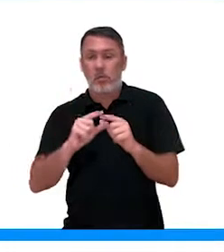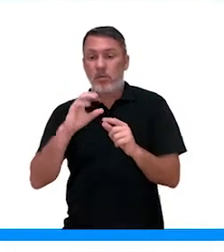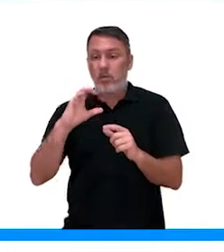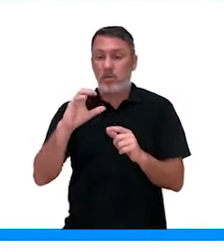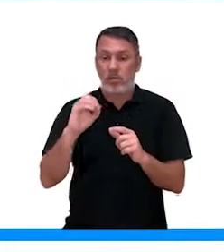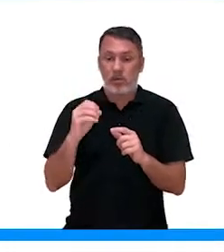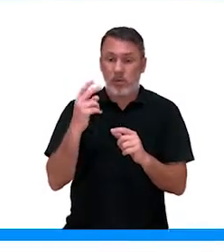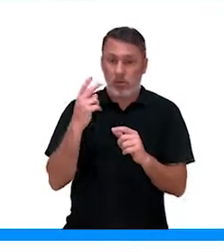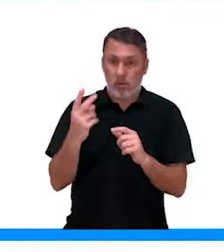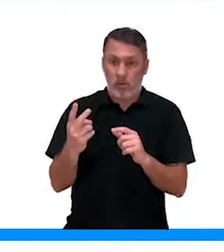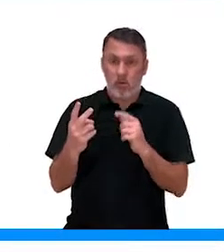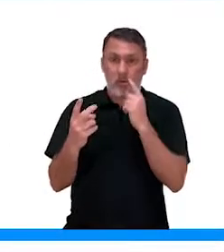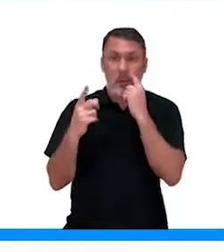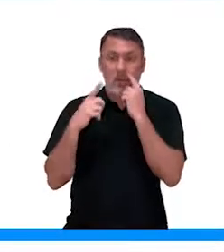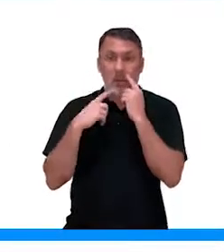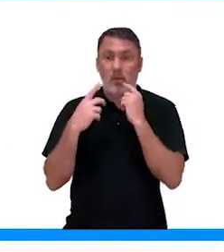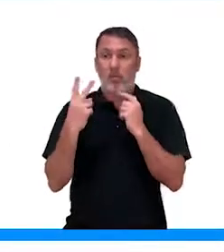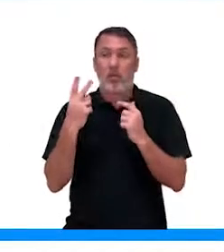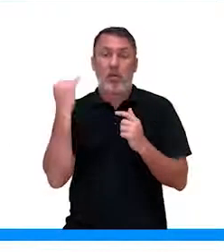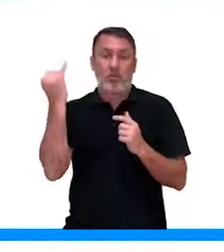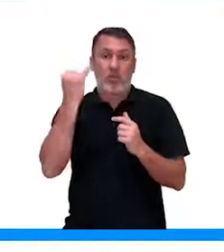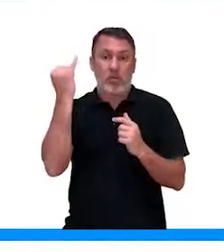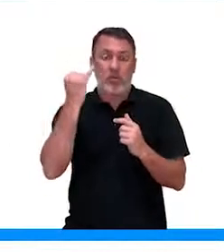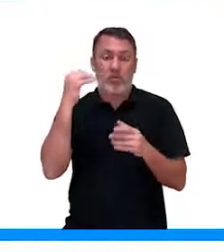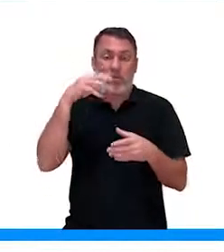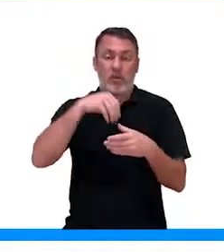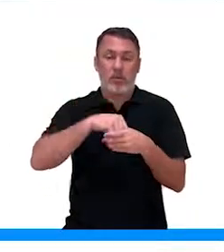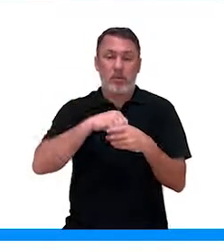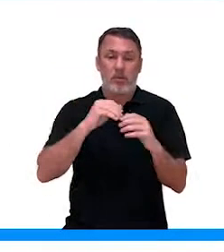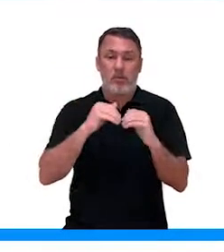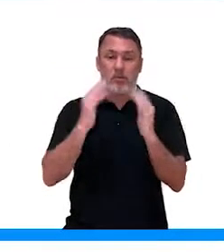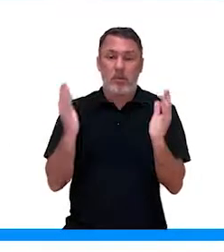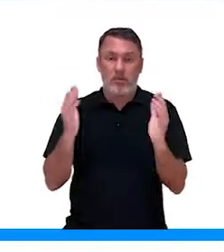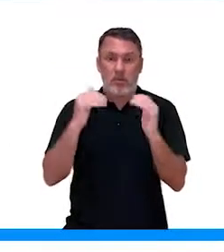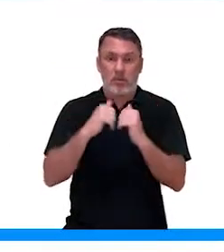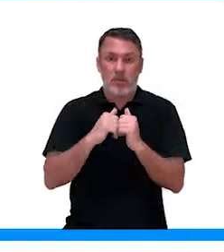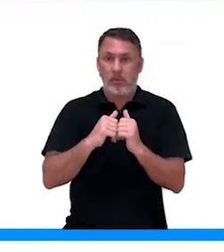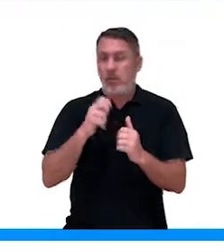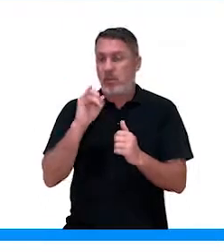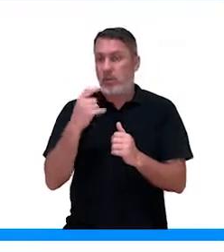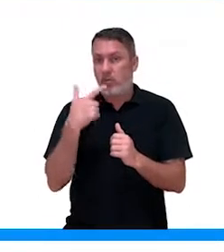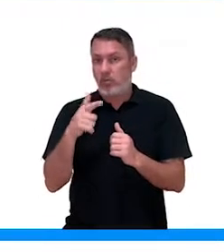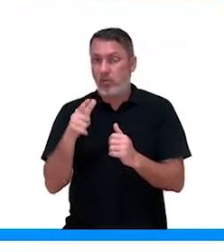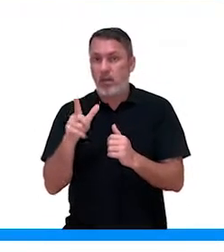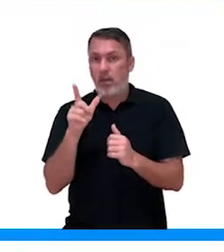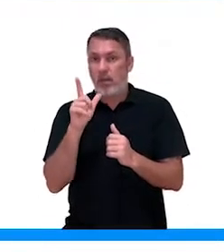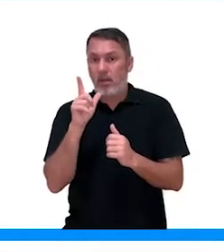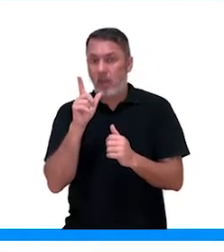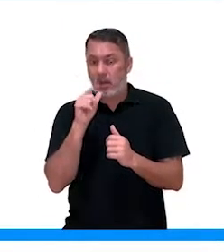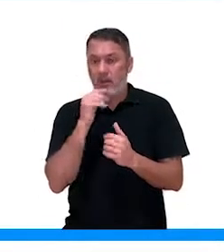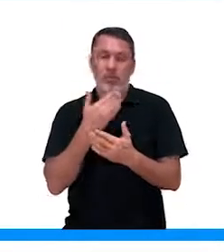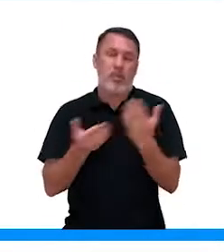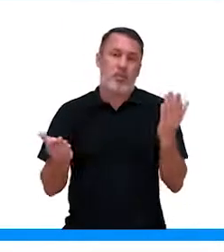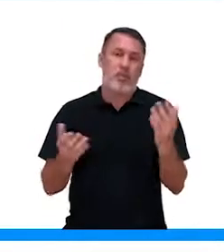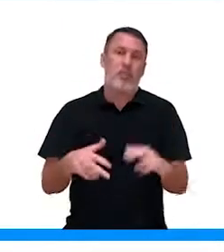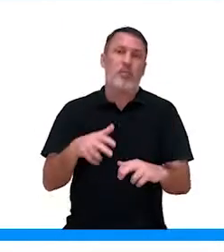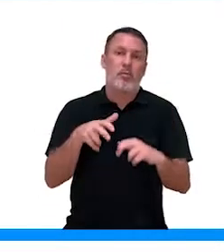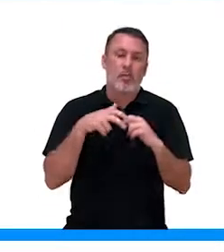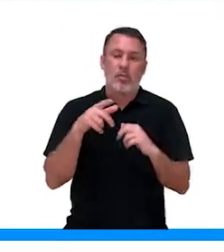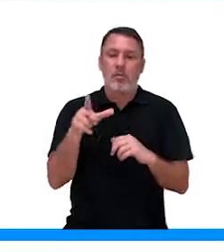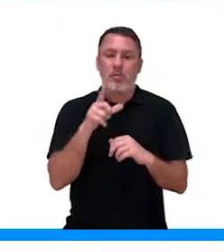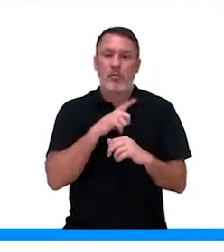concentração de CO2, que são dois fatores importantes para abrir o estômato, se não tiver água, ele não abre.